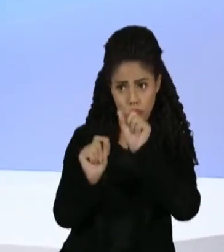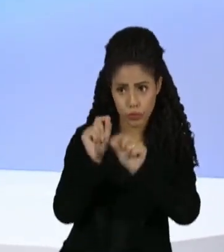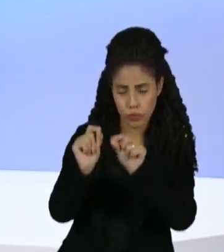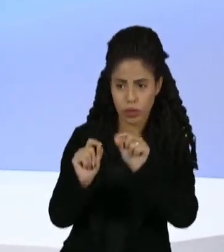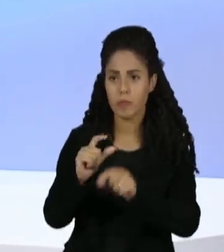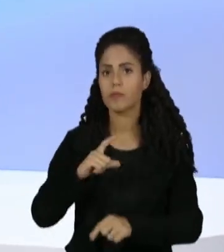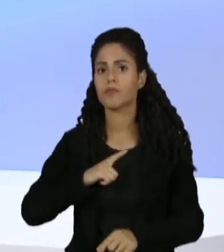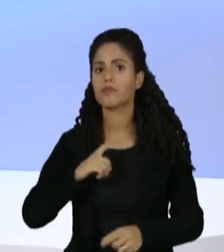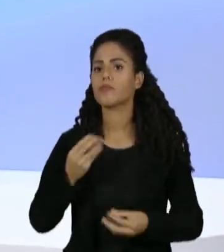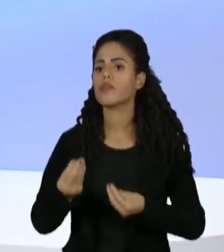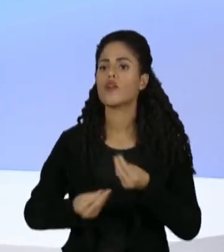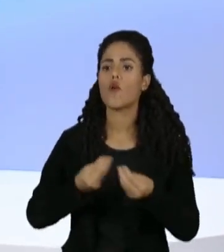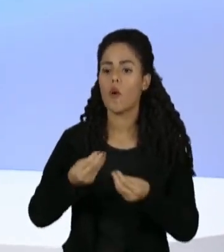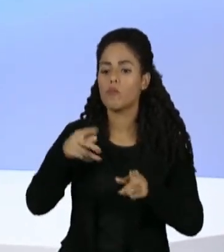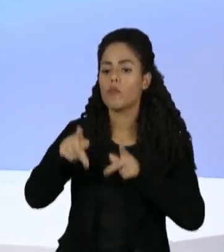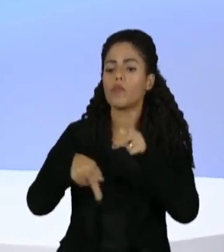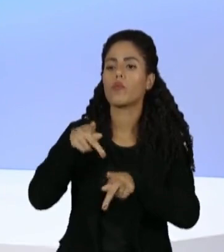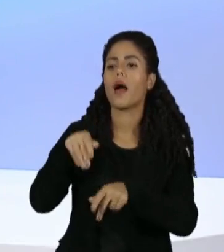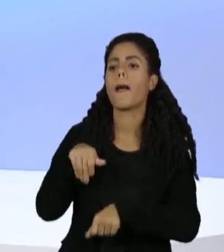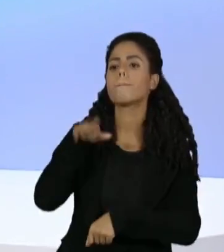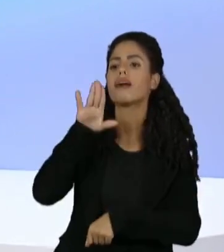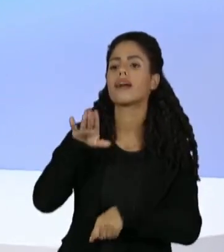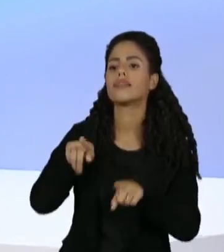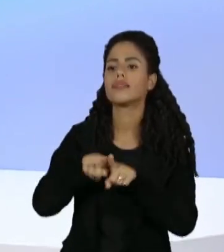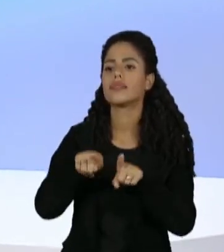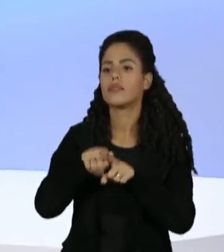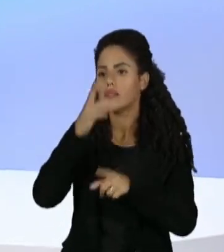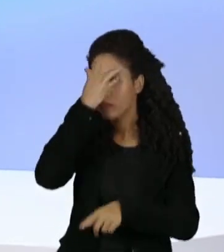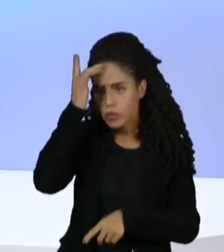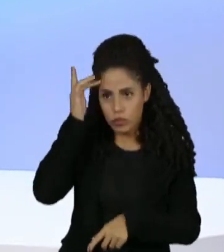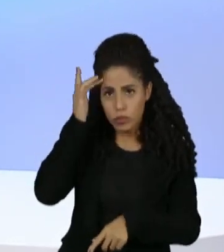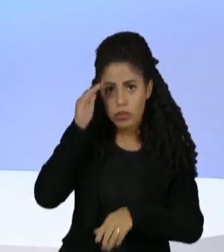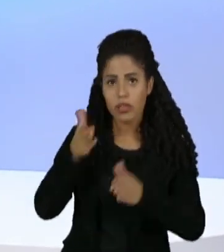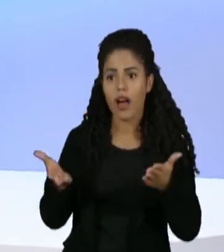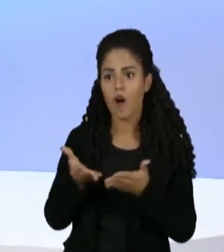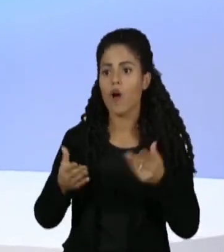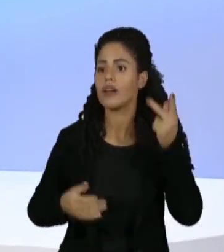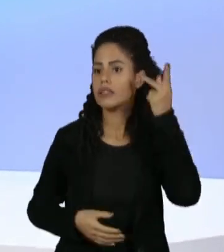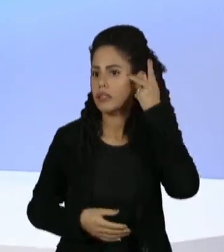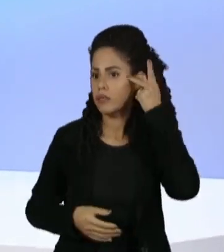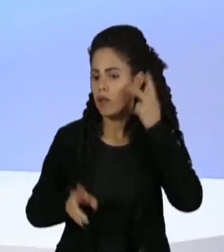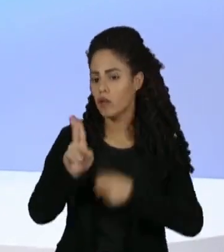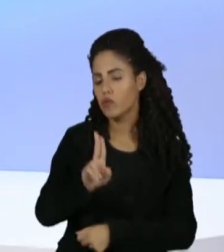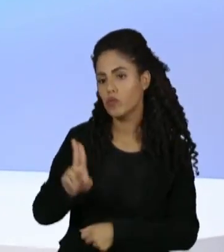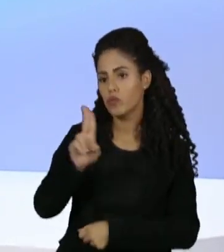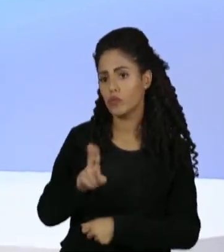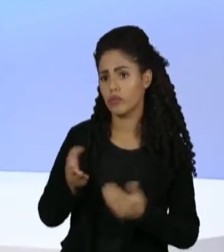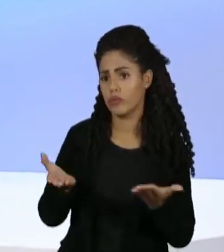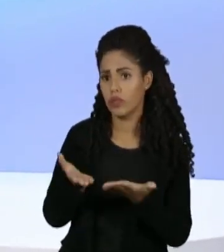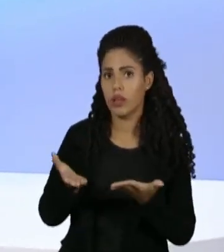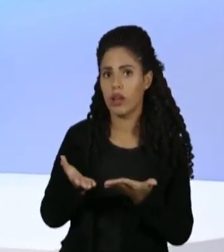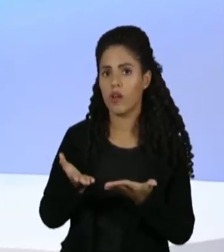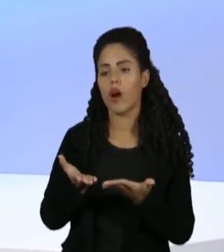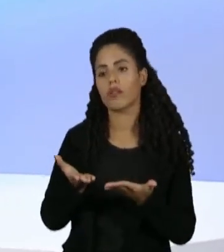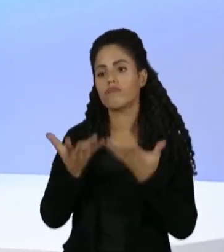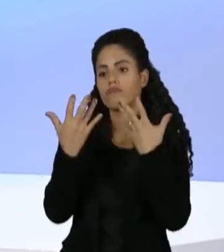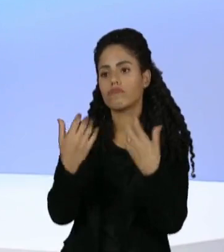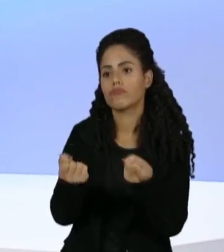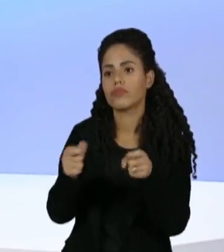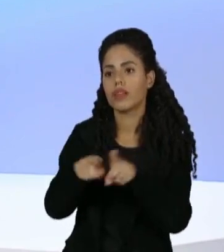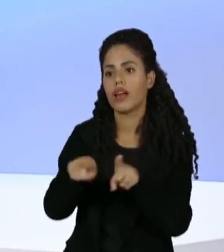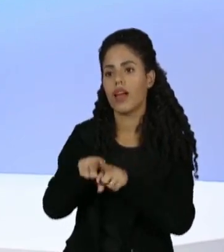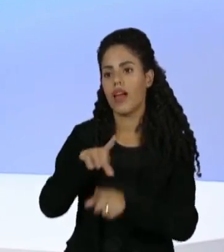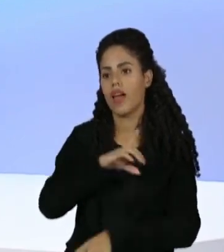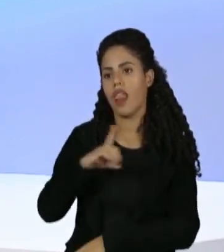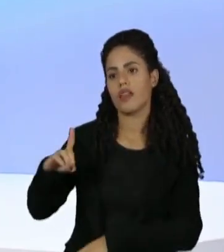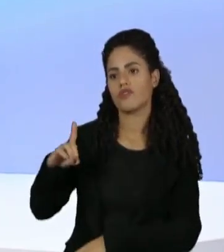As expressões clube mais popular e torcida que conduz, essa segunda torcida do São Paulo usa muito, acabou sendo adotado pela diretoria do São